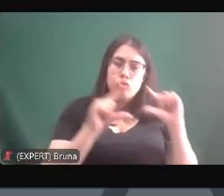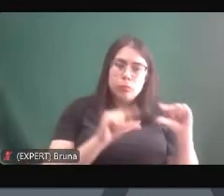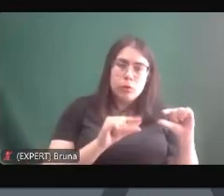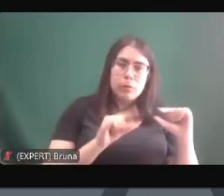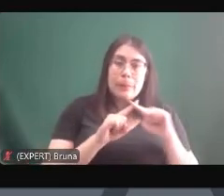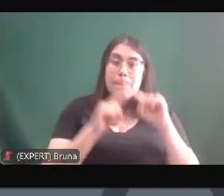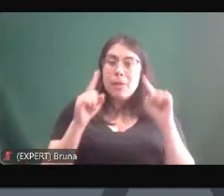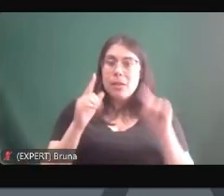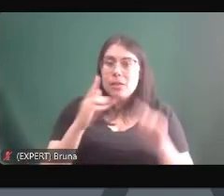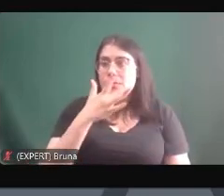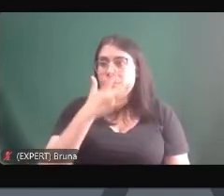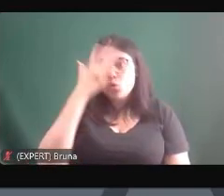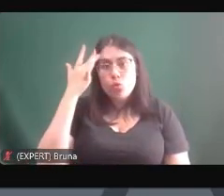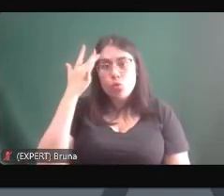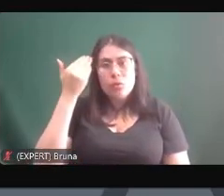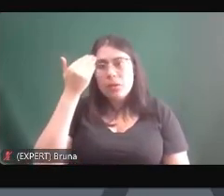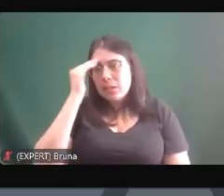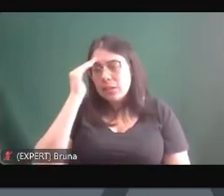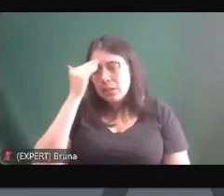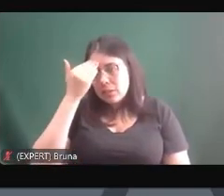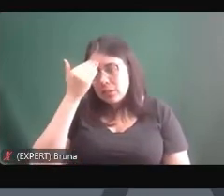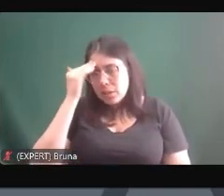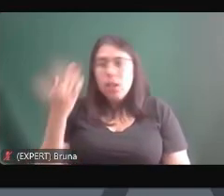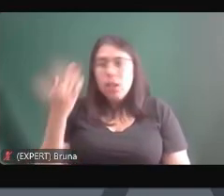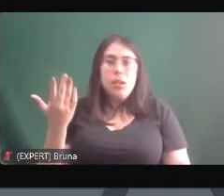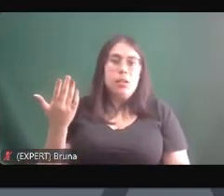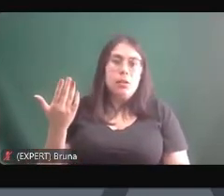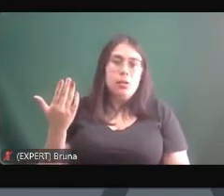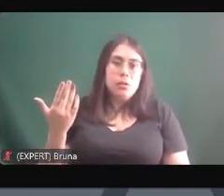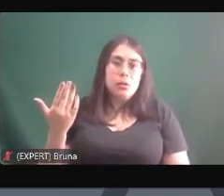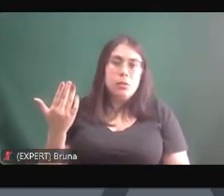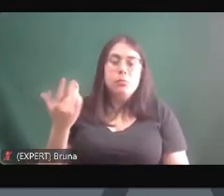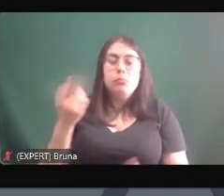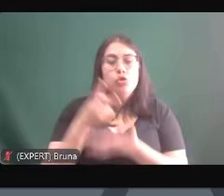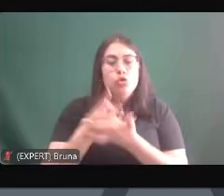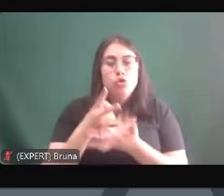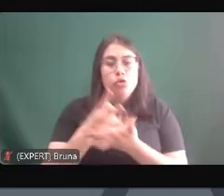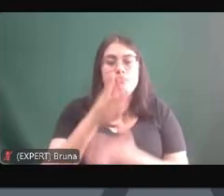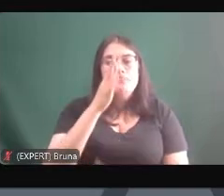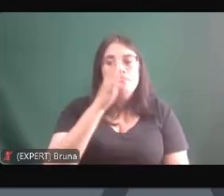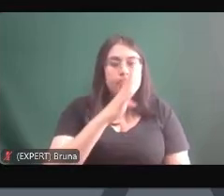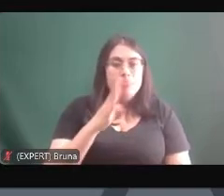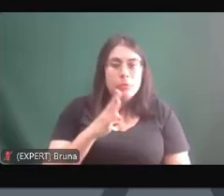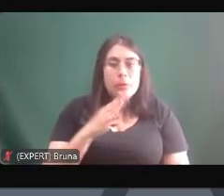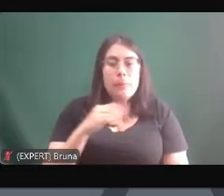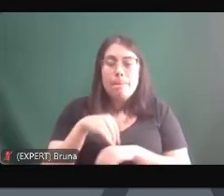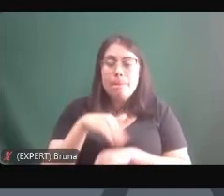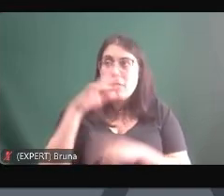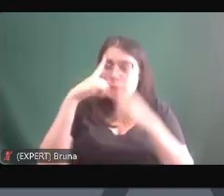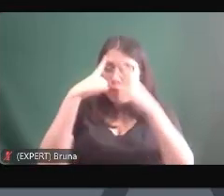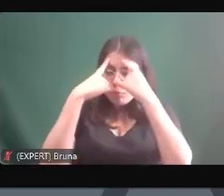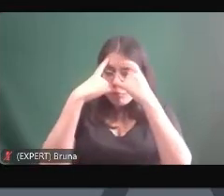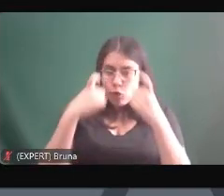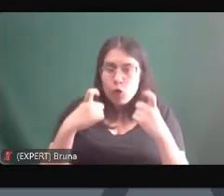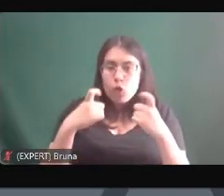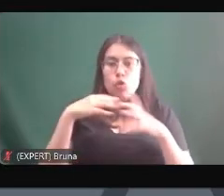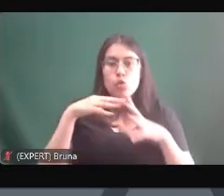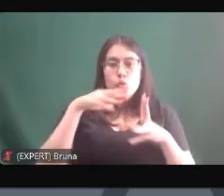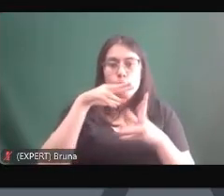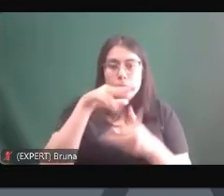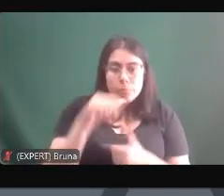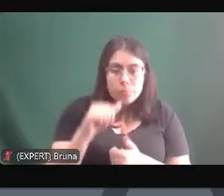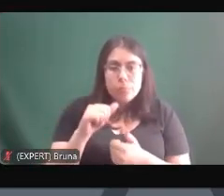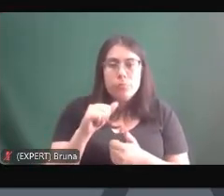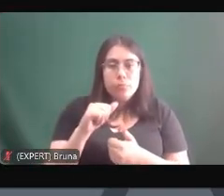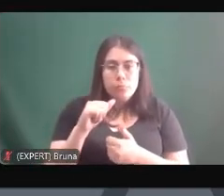entendendo direito como é que está acontecendo mesmo assim o Brasil ainda segue como um dos países mais violentos do mundo e reduzir os homicídios